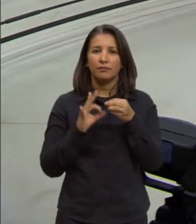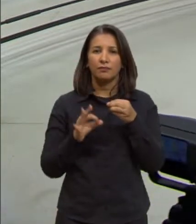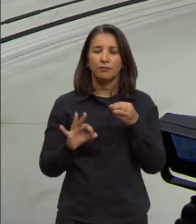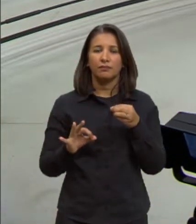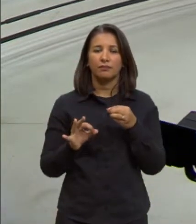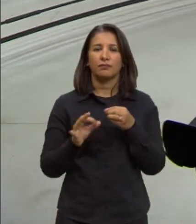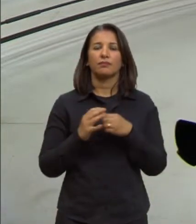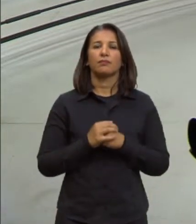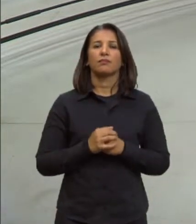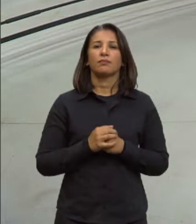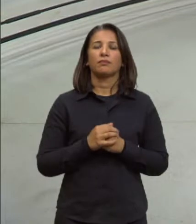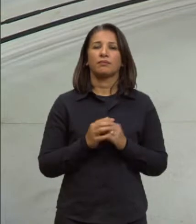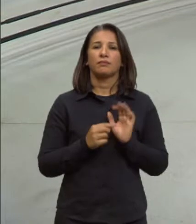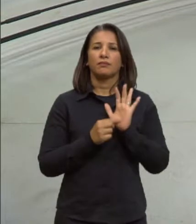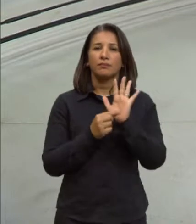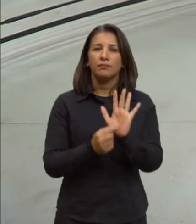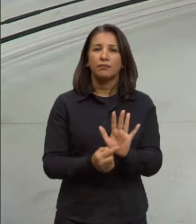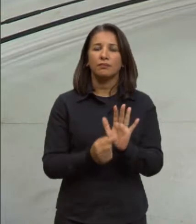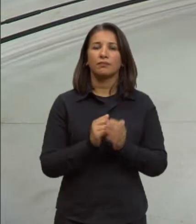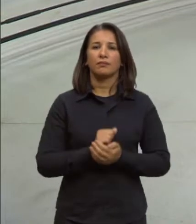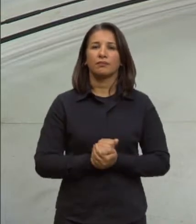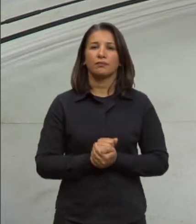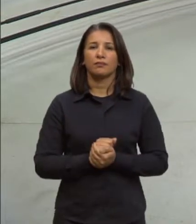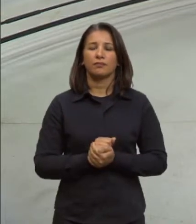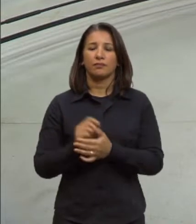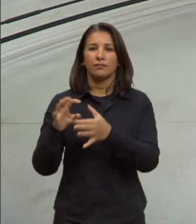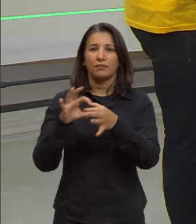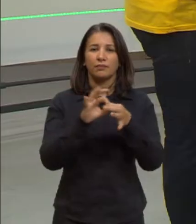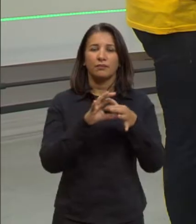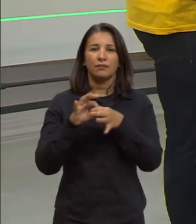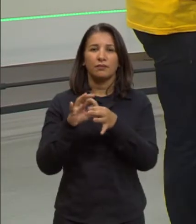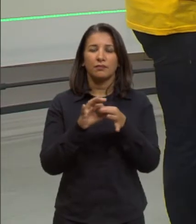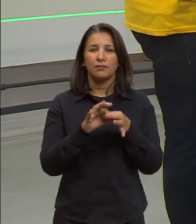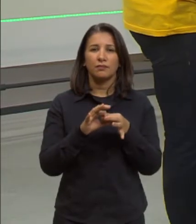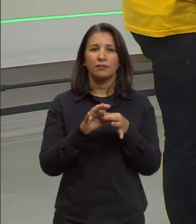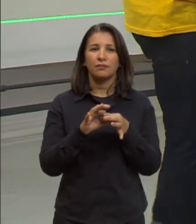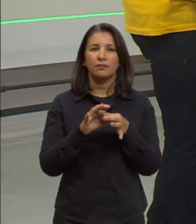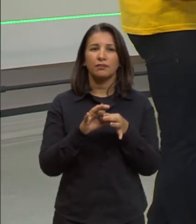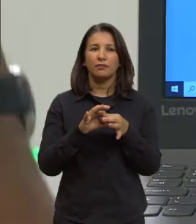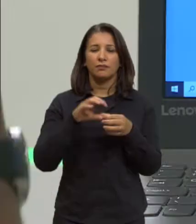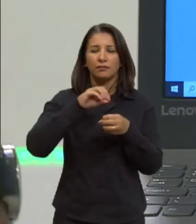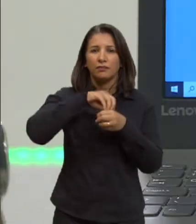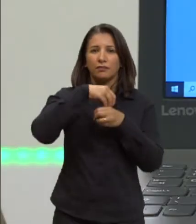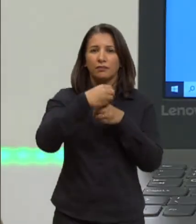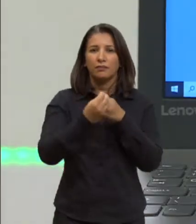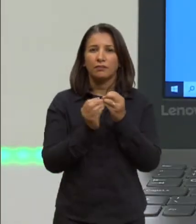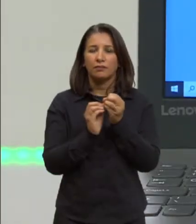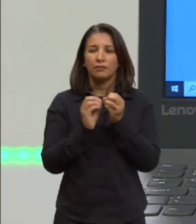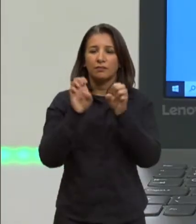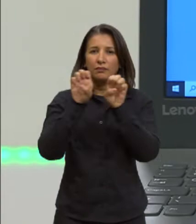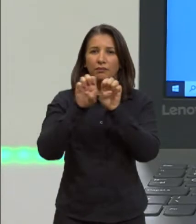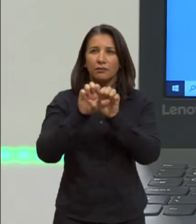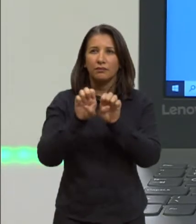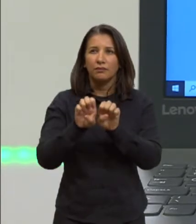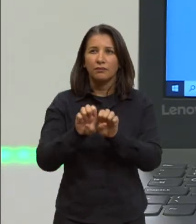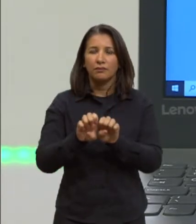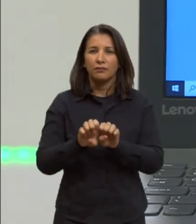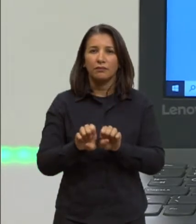né, ligações moleculares e vocês vão ver aqui uma estrutura que está, né,